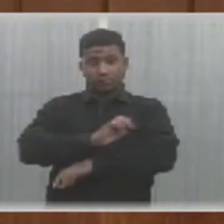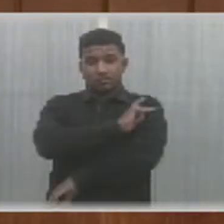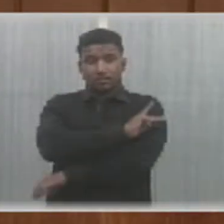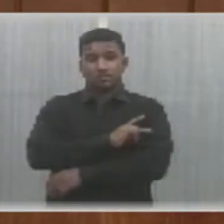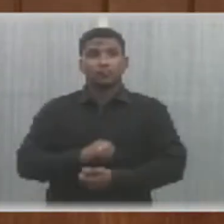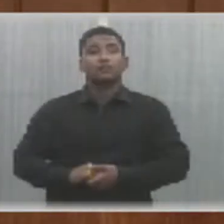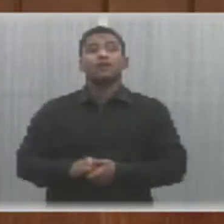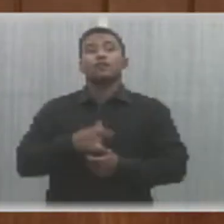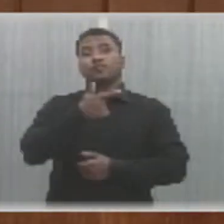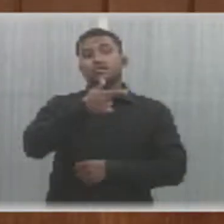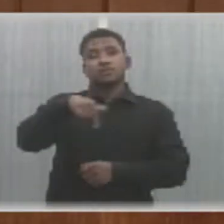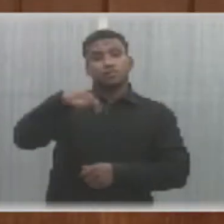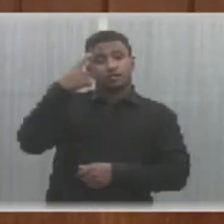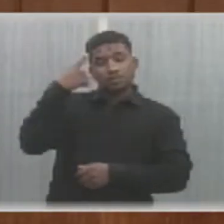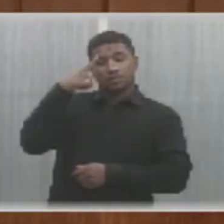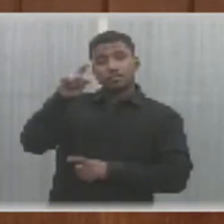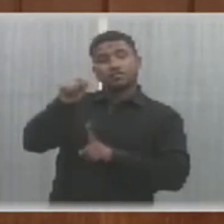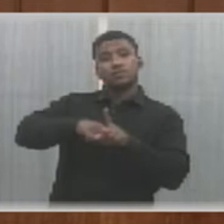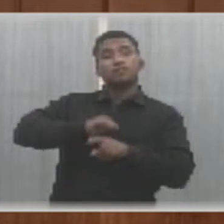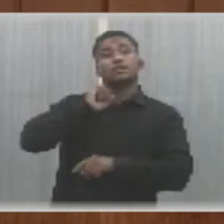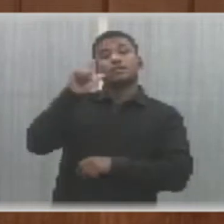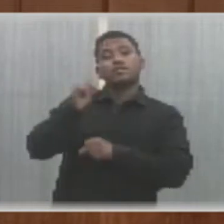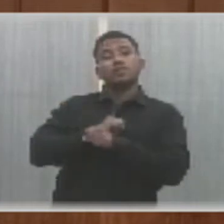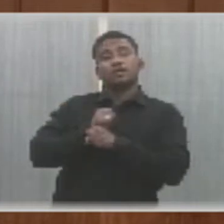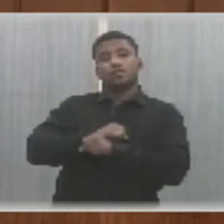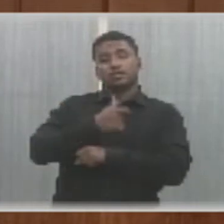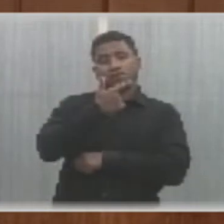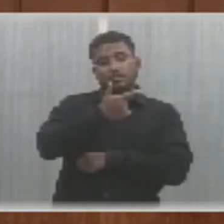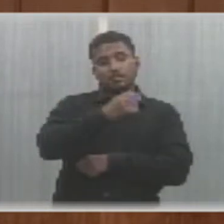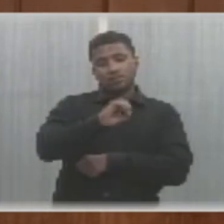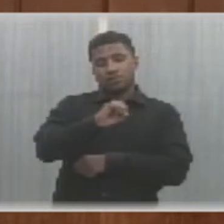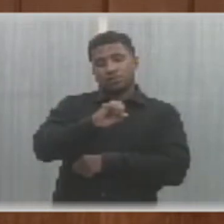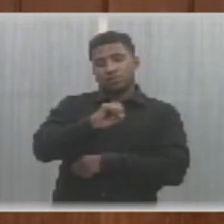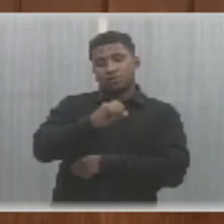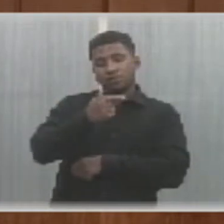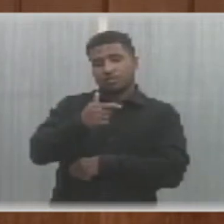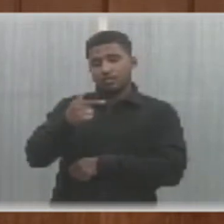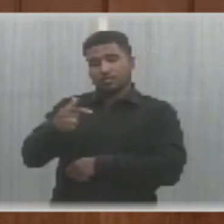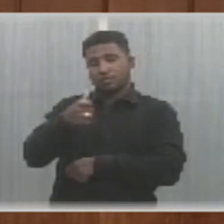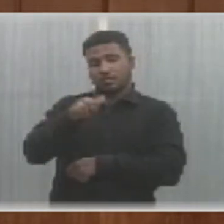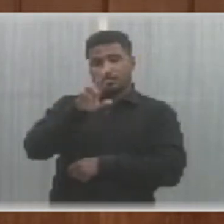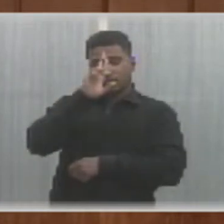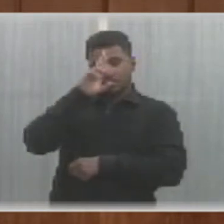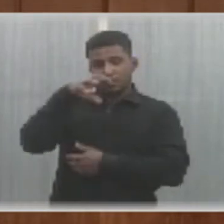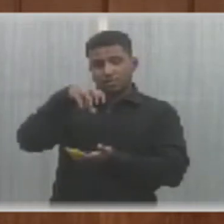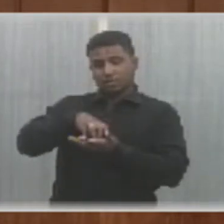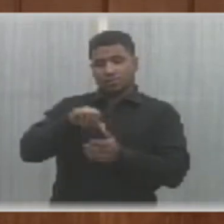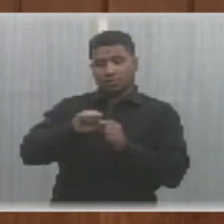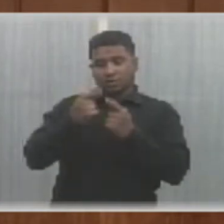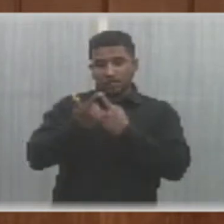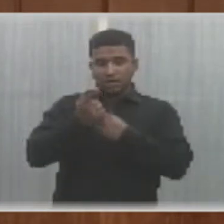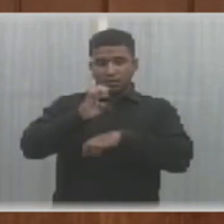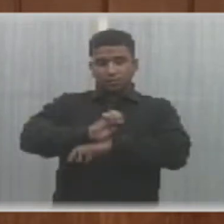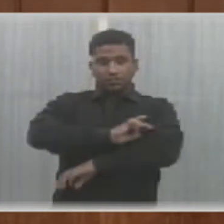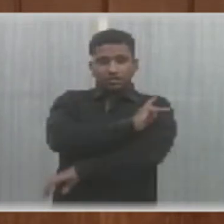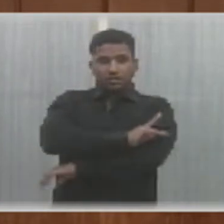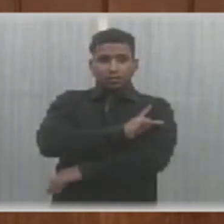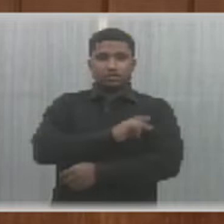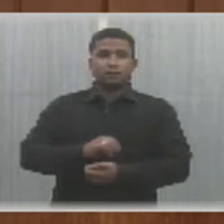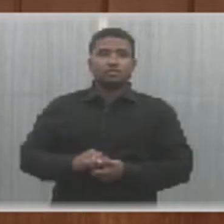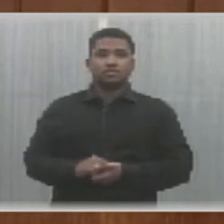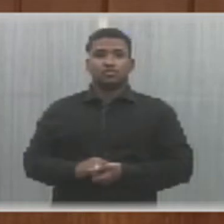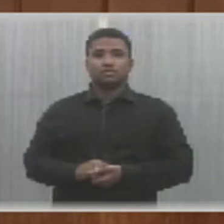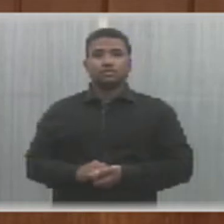Piauí. Aos 27 dias do mês de abril do ano 2022, às 11 horas, no Palácio Petrônio Portela, sede da Assembleia